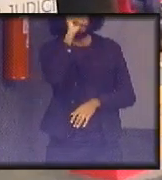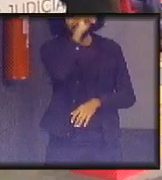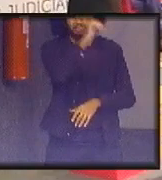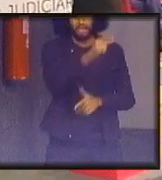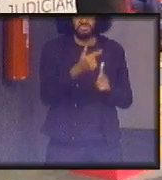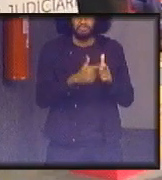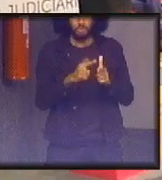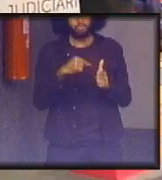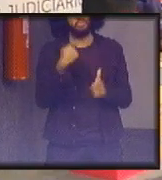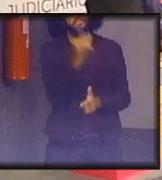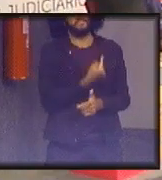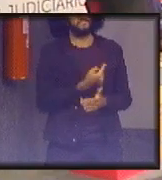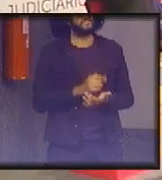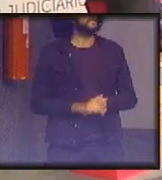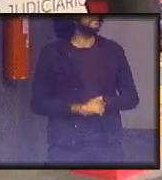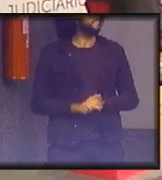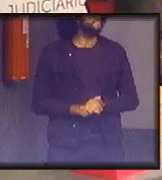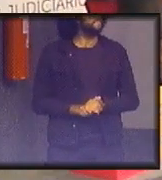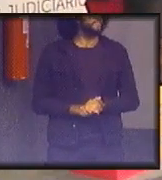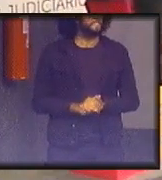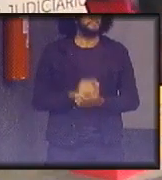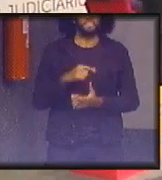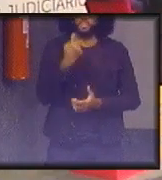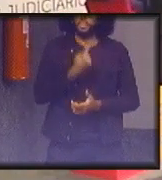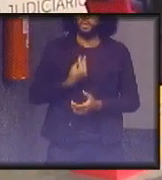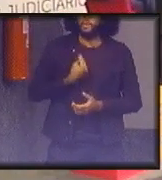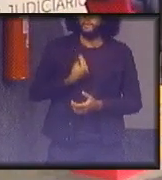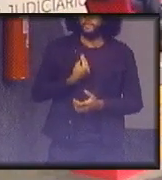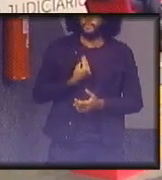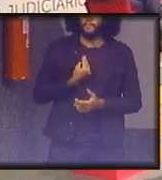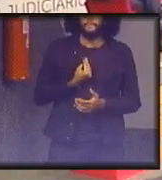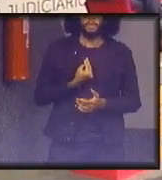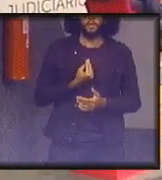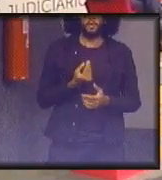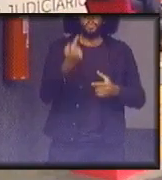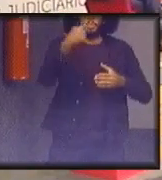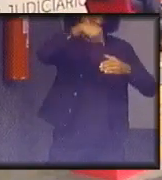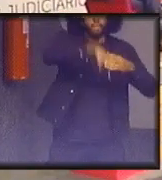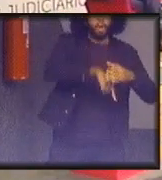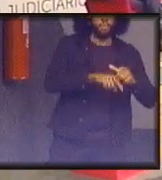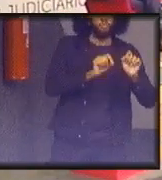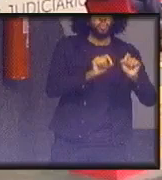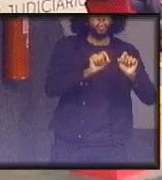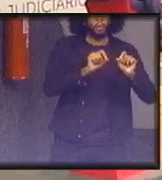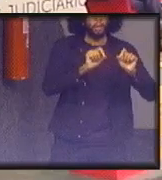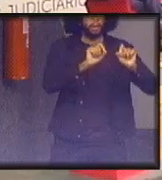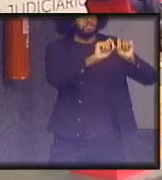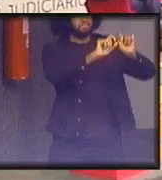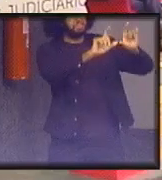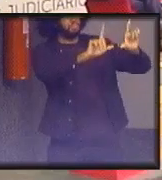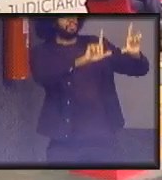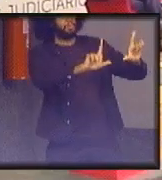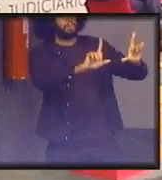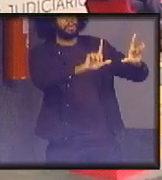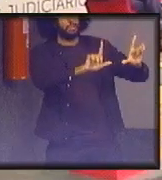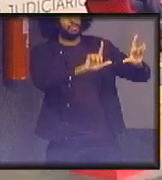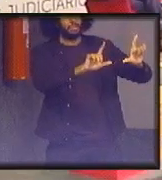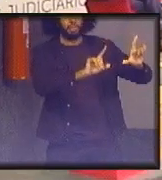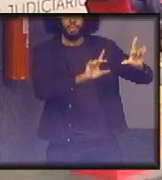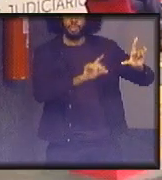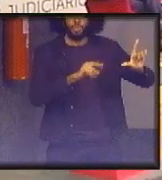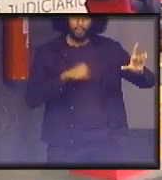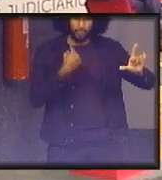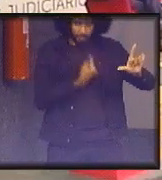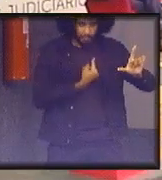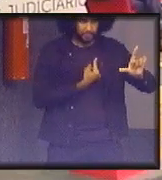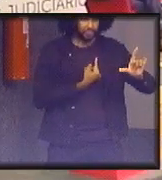nós vivemos imersos em um landscape em uma paisagem nós que